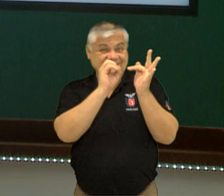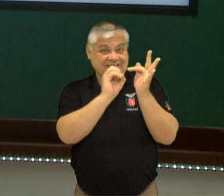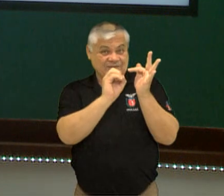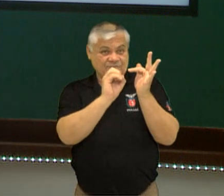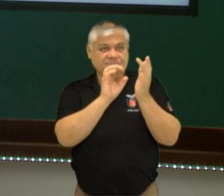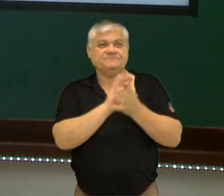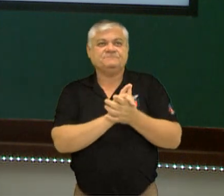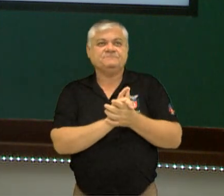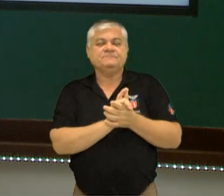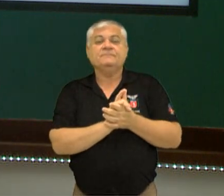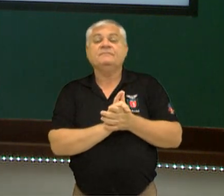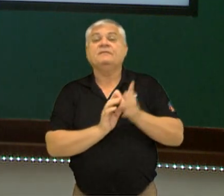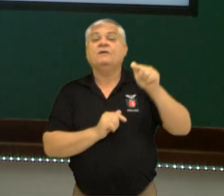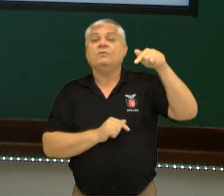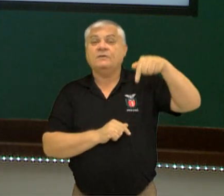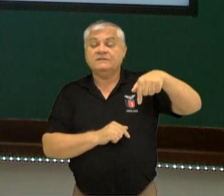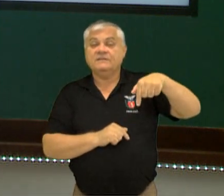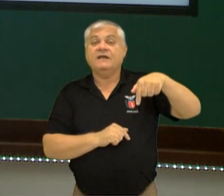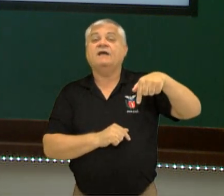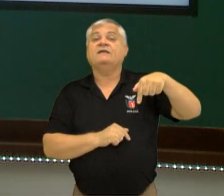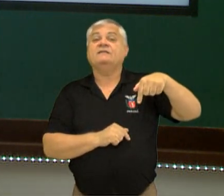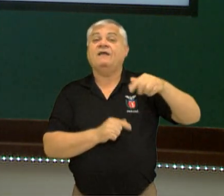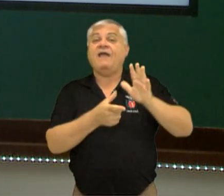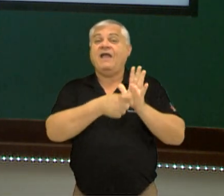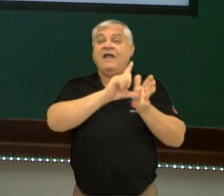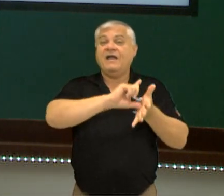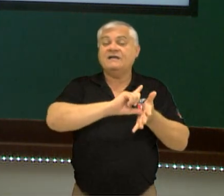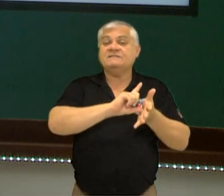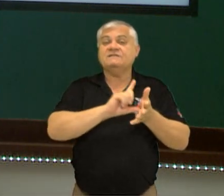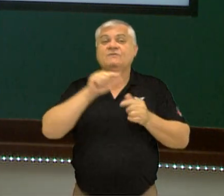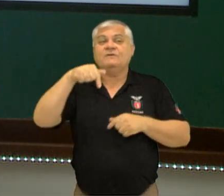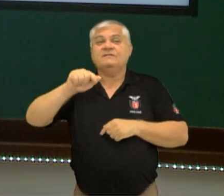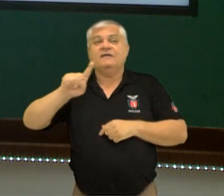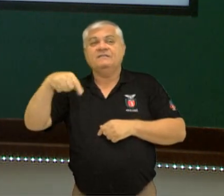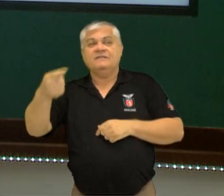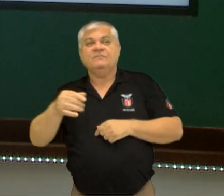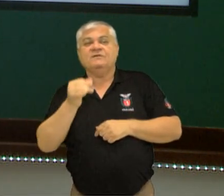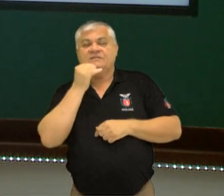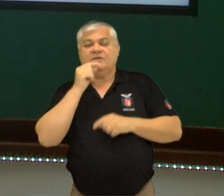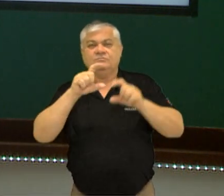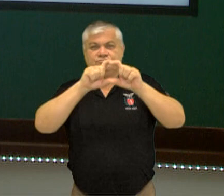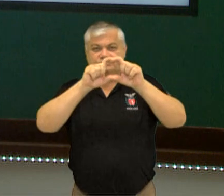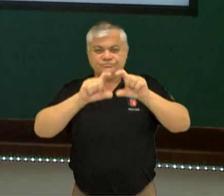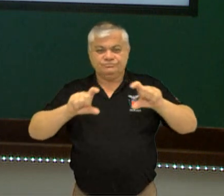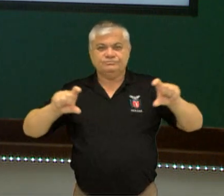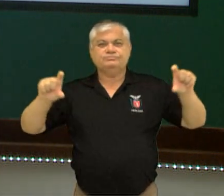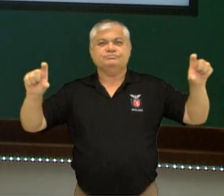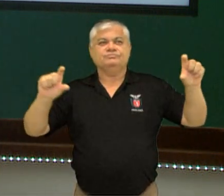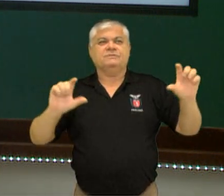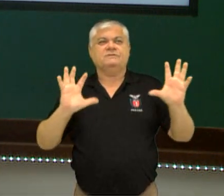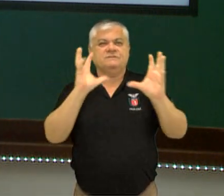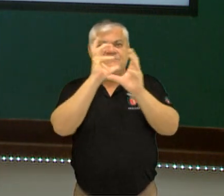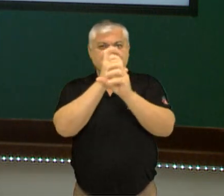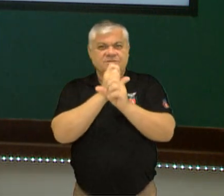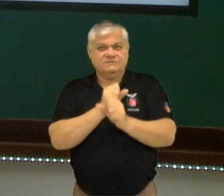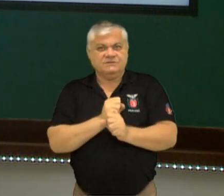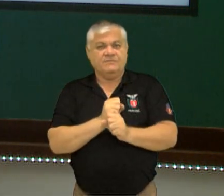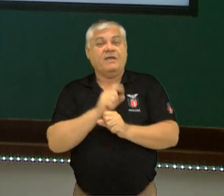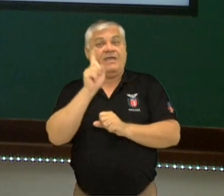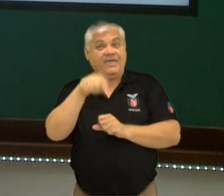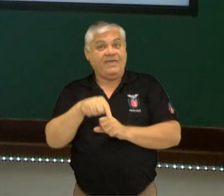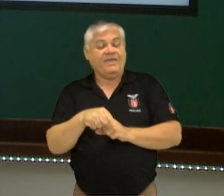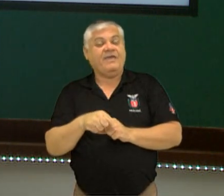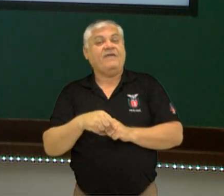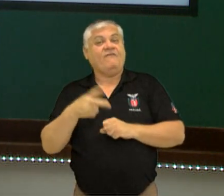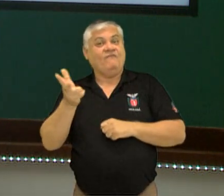seguinte, que a quantidade de movimento é igual a depois e, em modo, nós temos essa equaçãozinha que está sendo demonstrada aqui, né? Lembrando a questão da